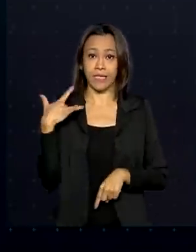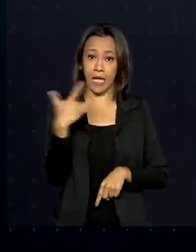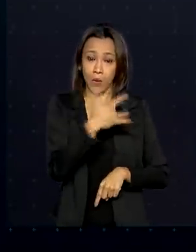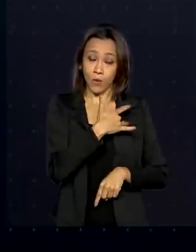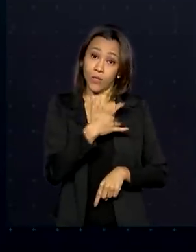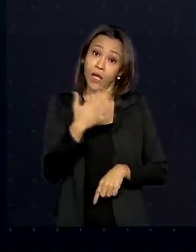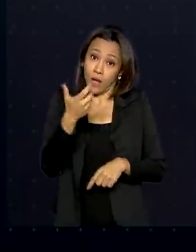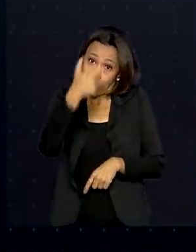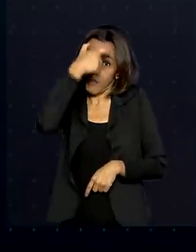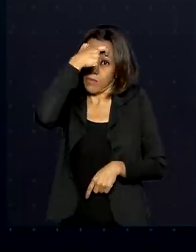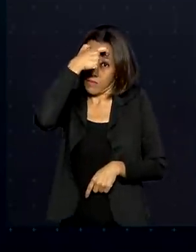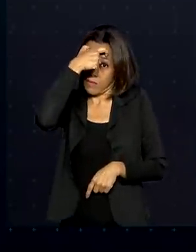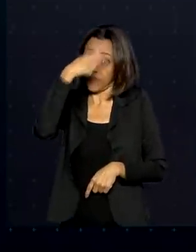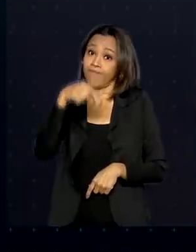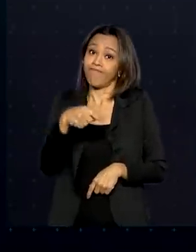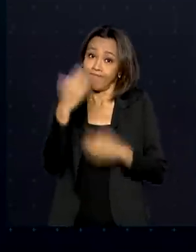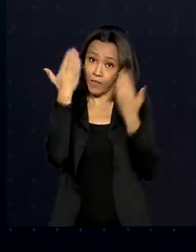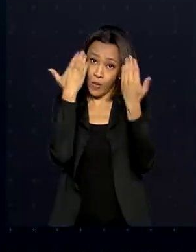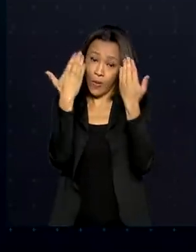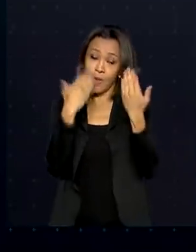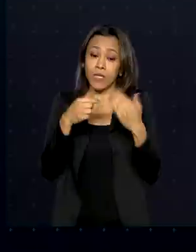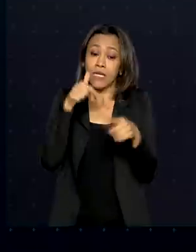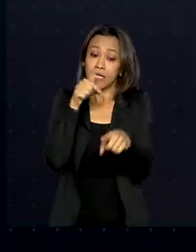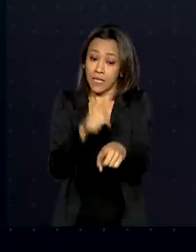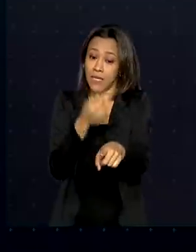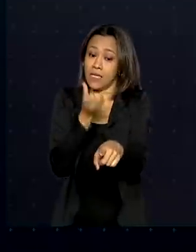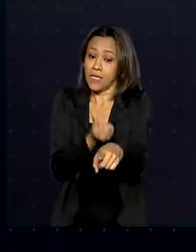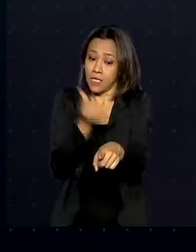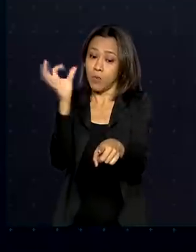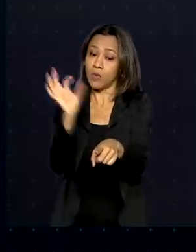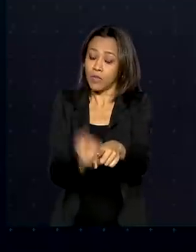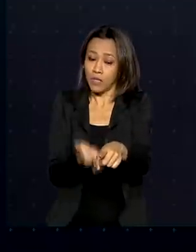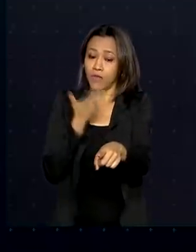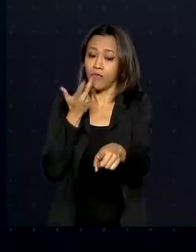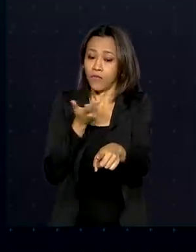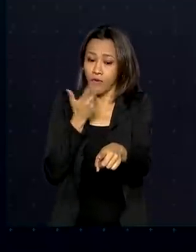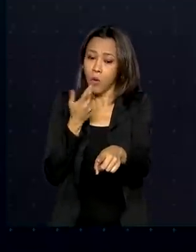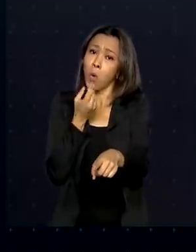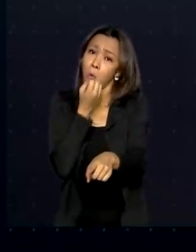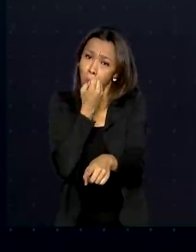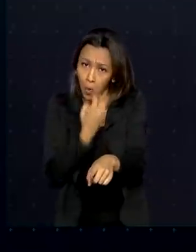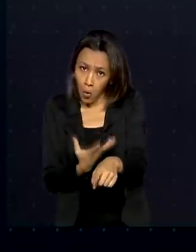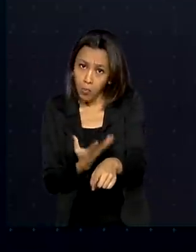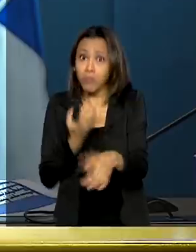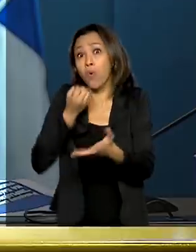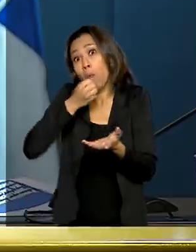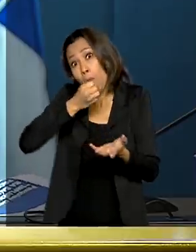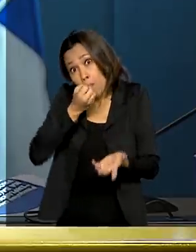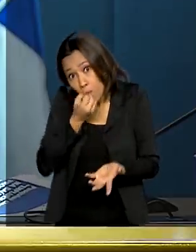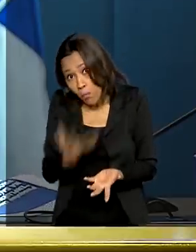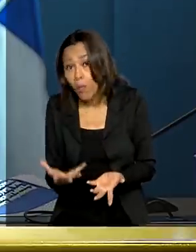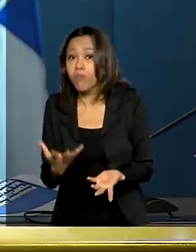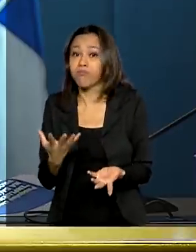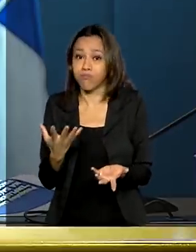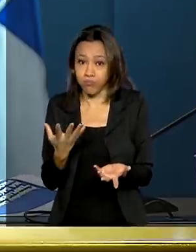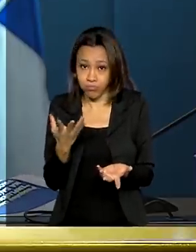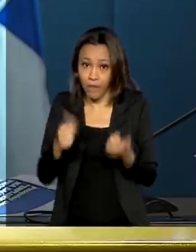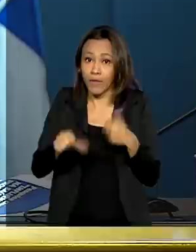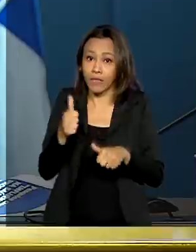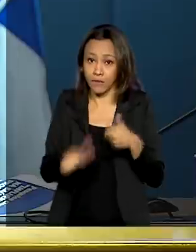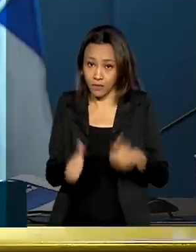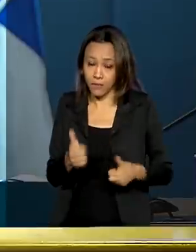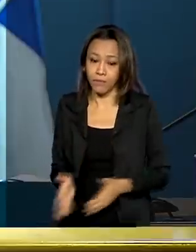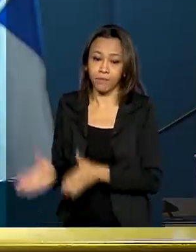psicológica, 76% da amostra apresenta relato bom ou muito bom. A partir desses dados de